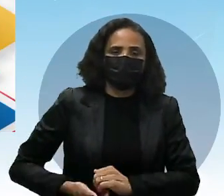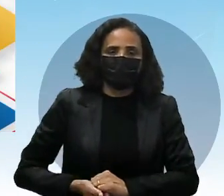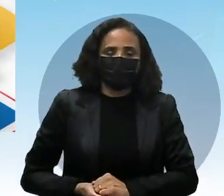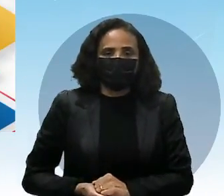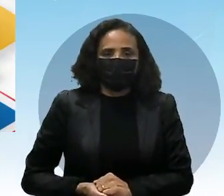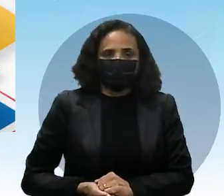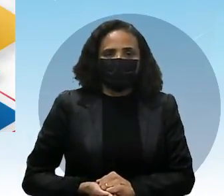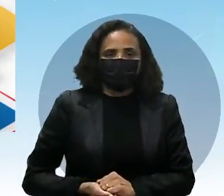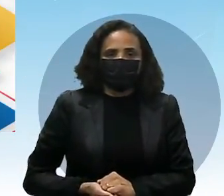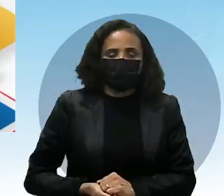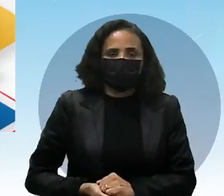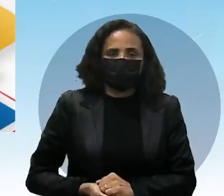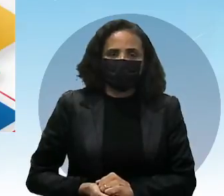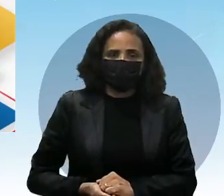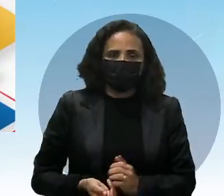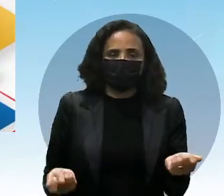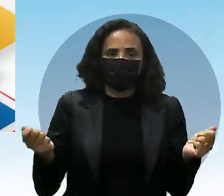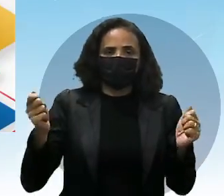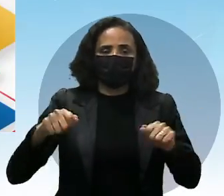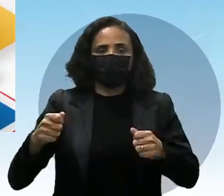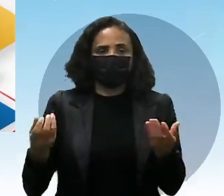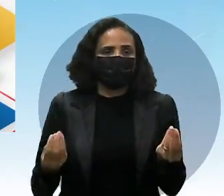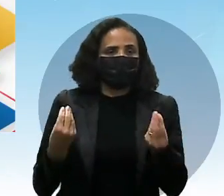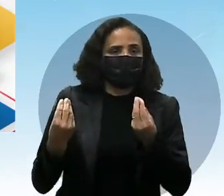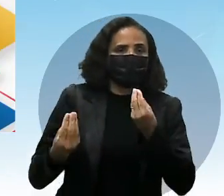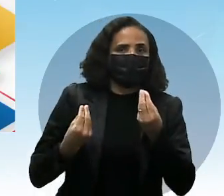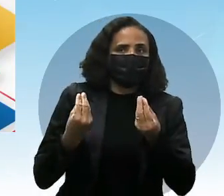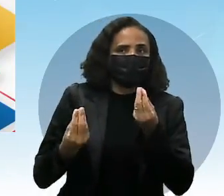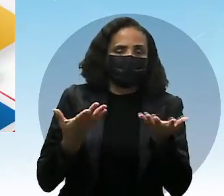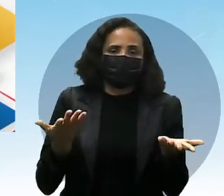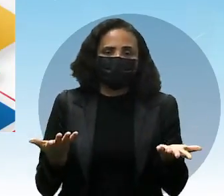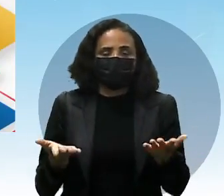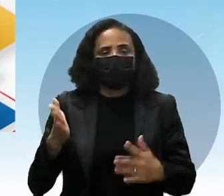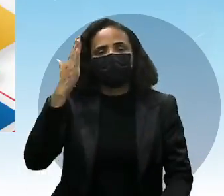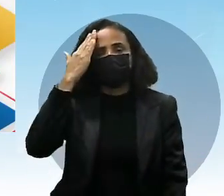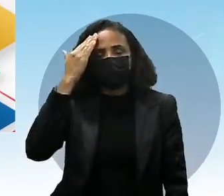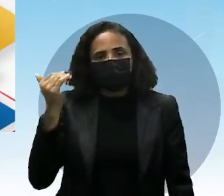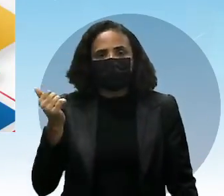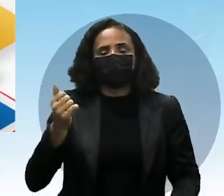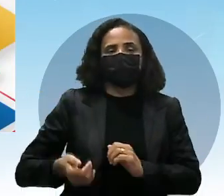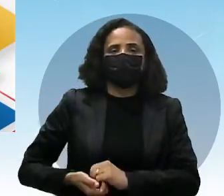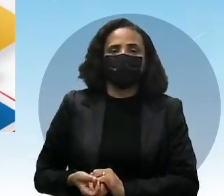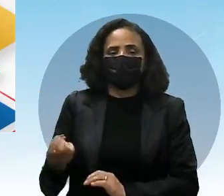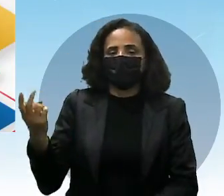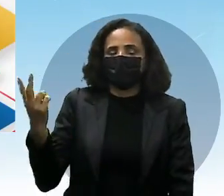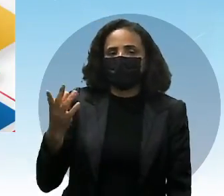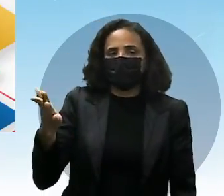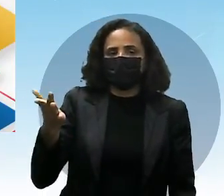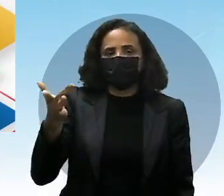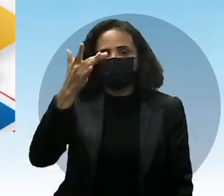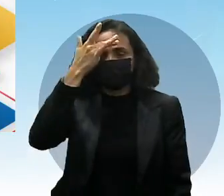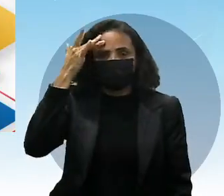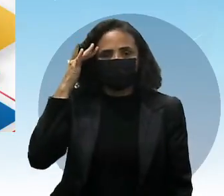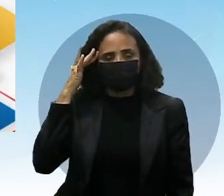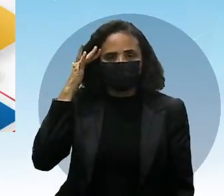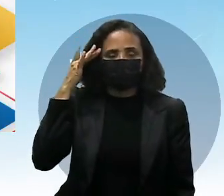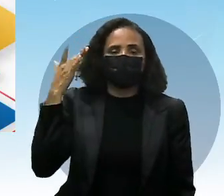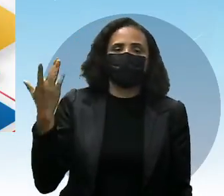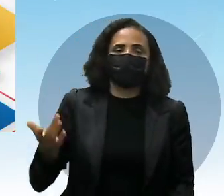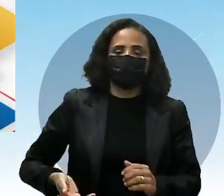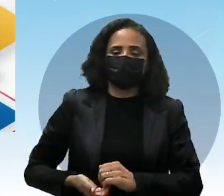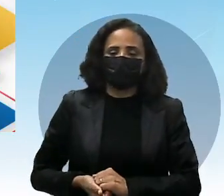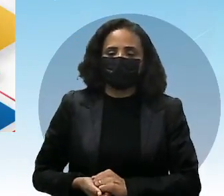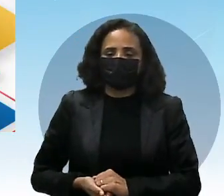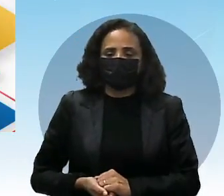Ele pode não me dizer que pessoa do discurso está, mas a gente sabe ali que é segunda pessoa. Mas, o did é um